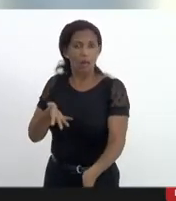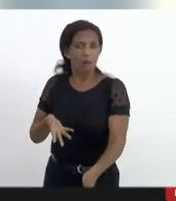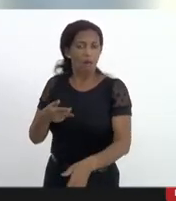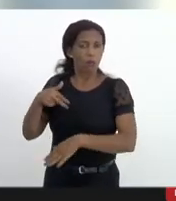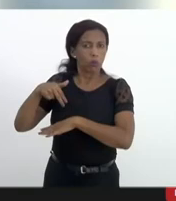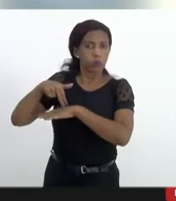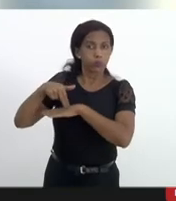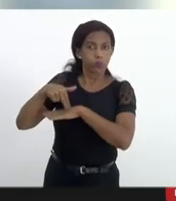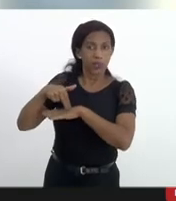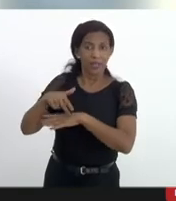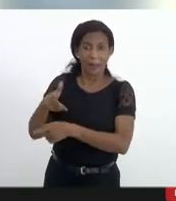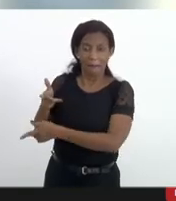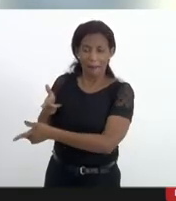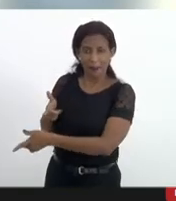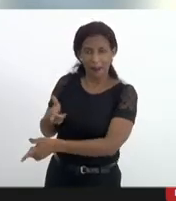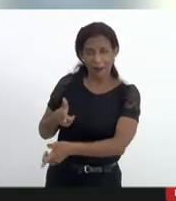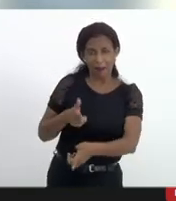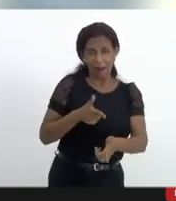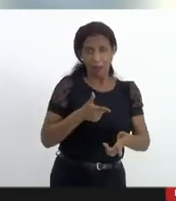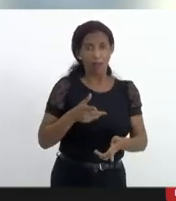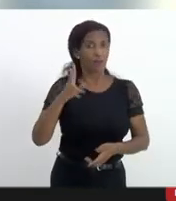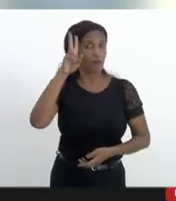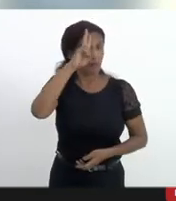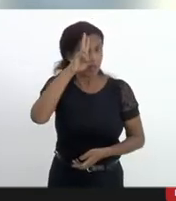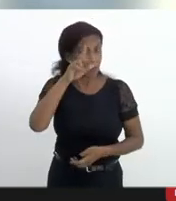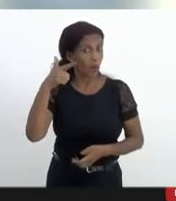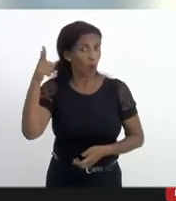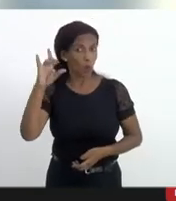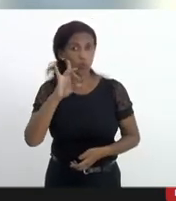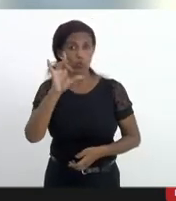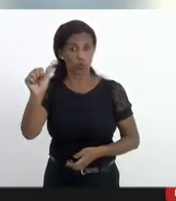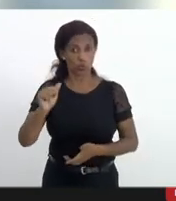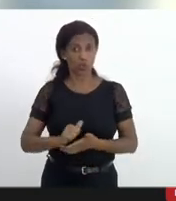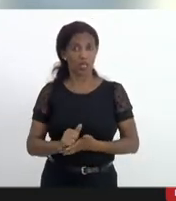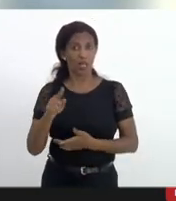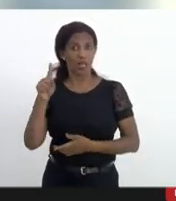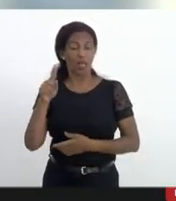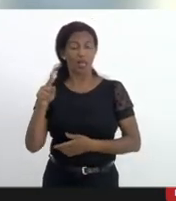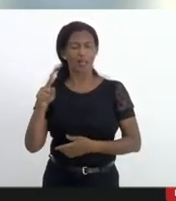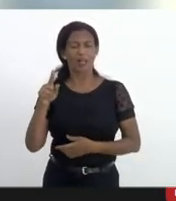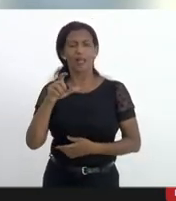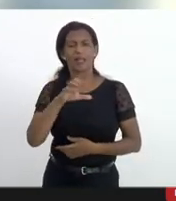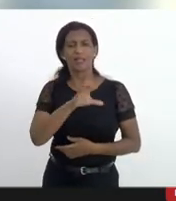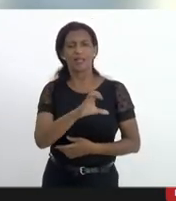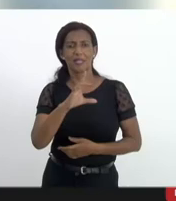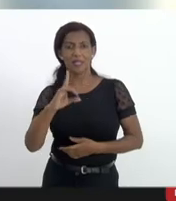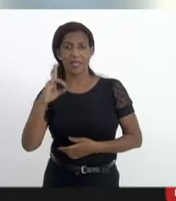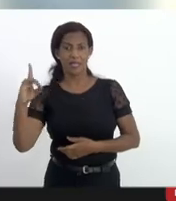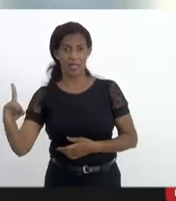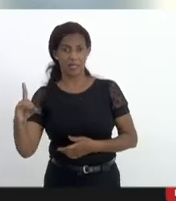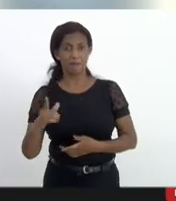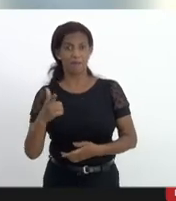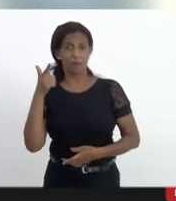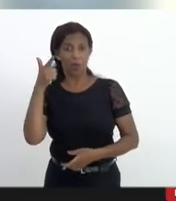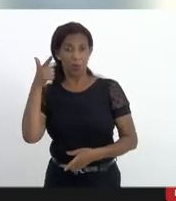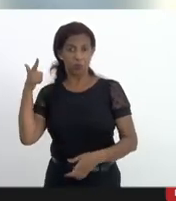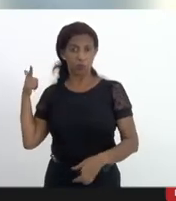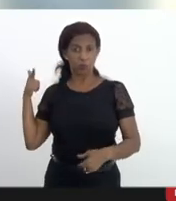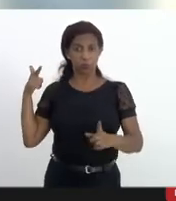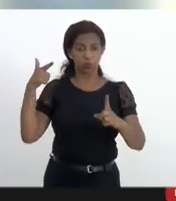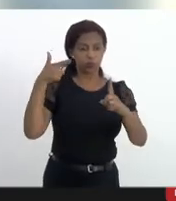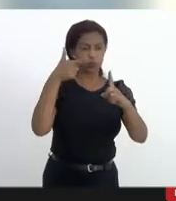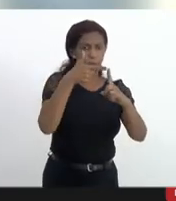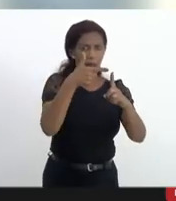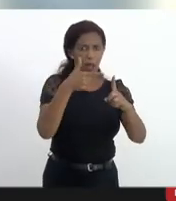e que efetua inúmeros disparos para lembrar que outro dia da Cidade Alta um disparo de fuzil matou um